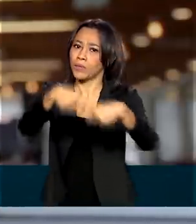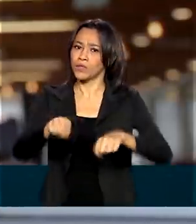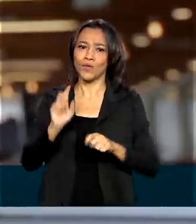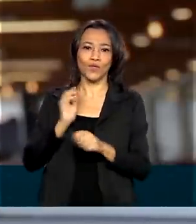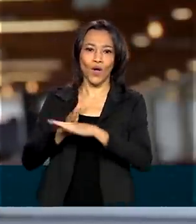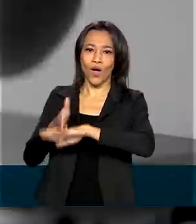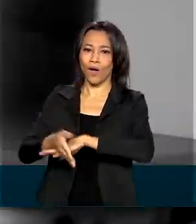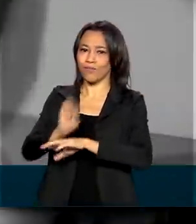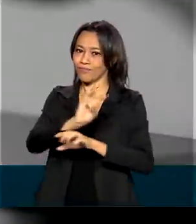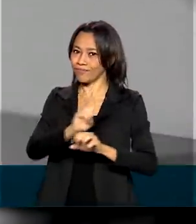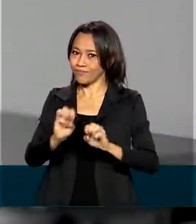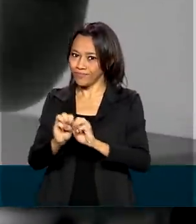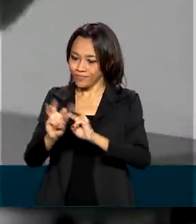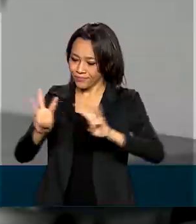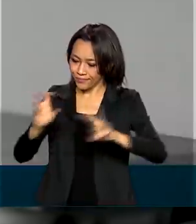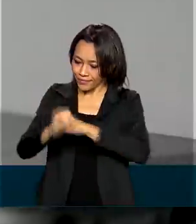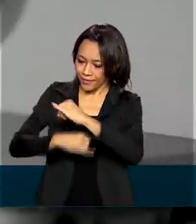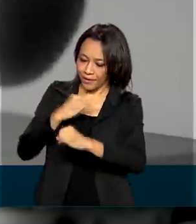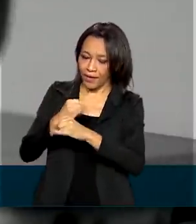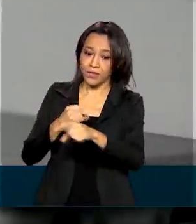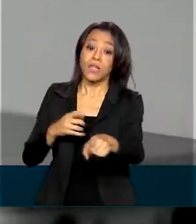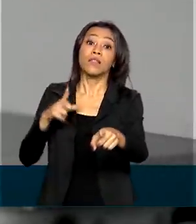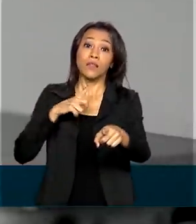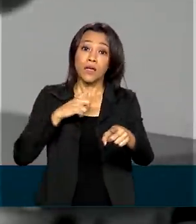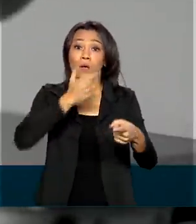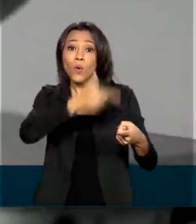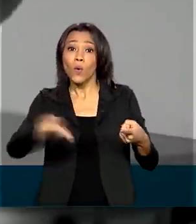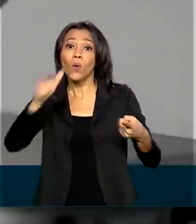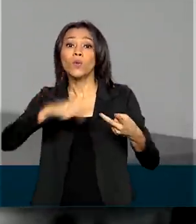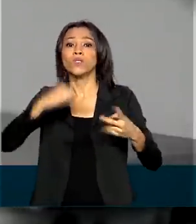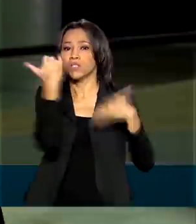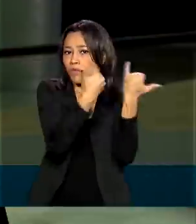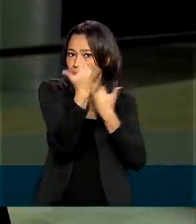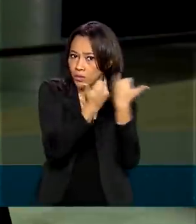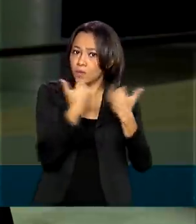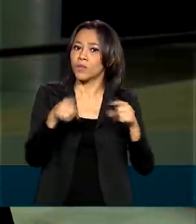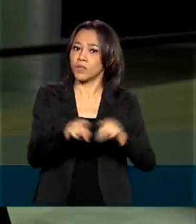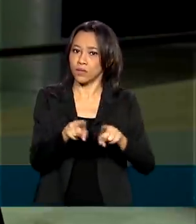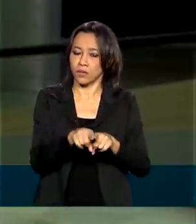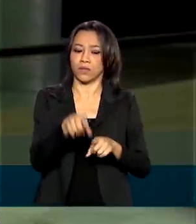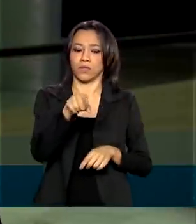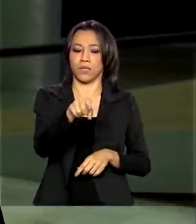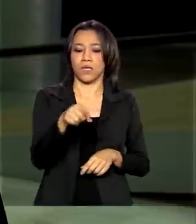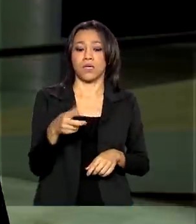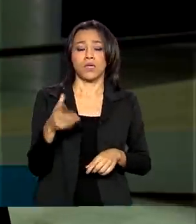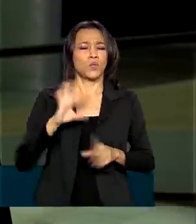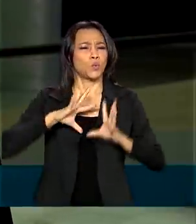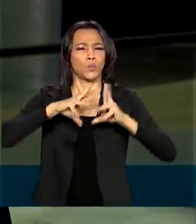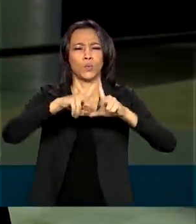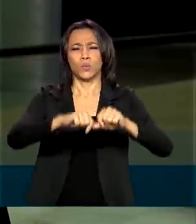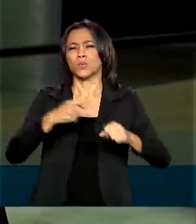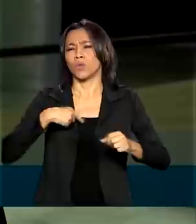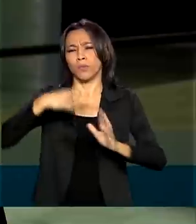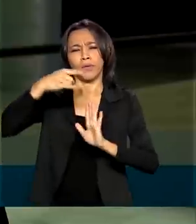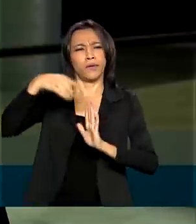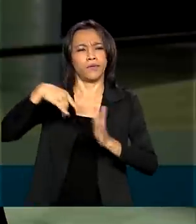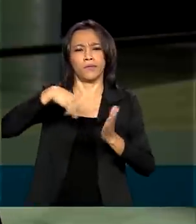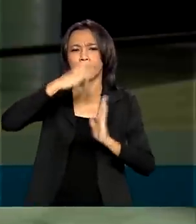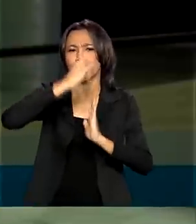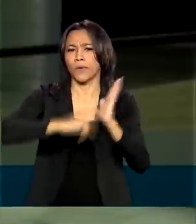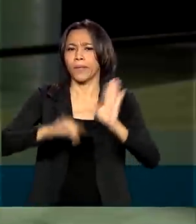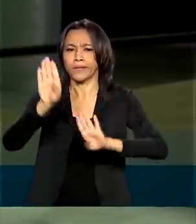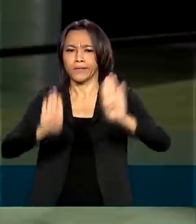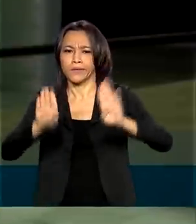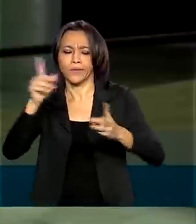.br, os usuários também encontram notícias e informações. Todas as questões sobre licitações, todas as questões sobre